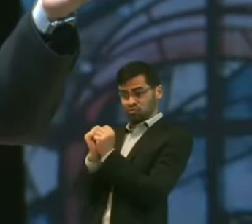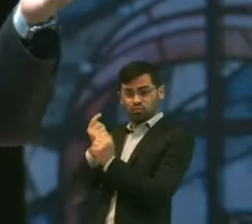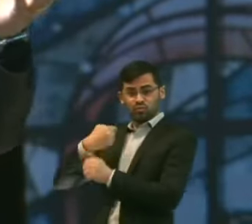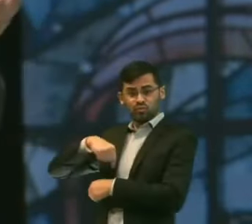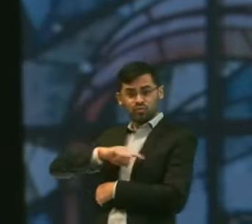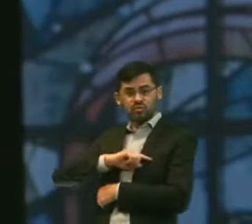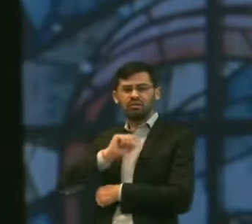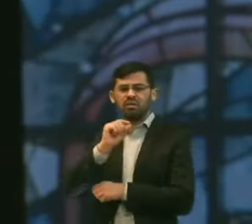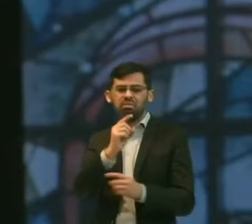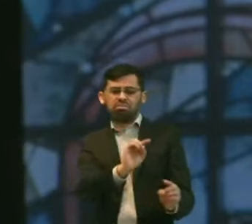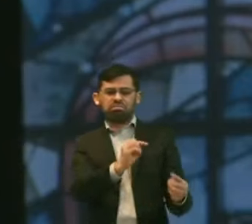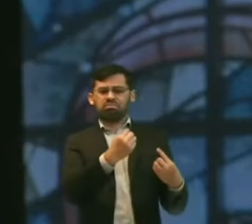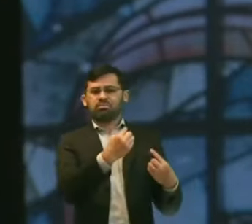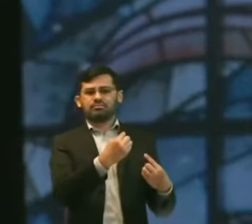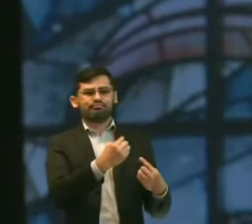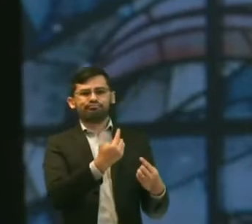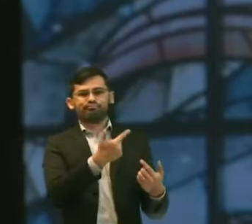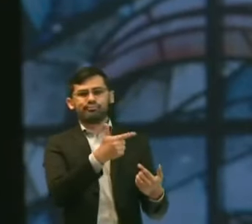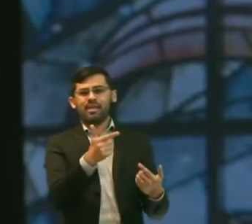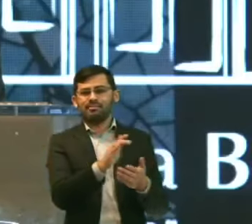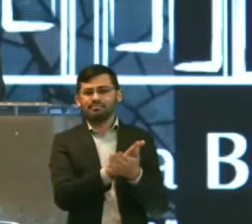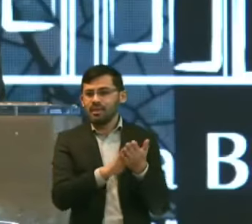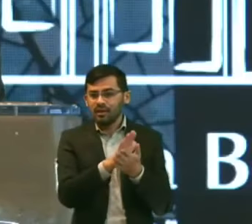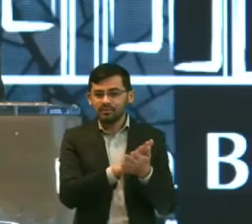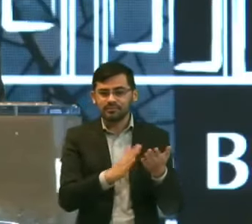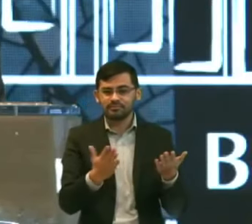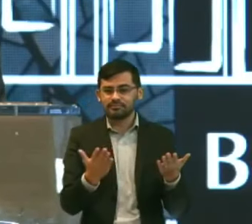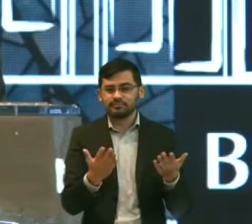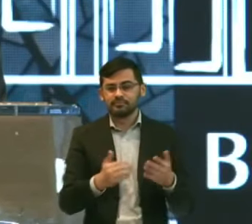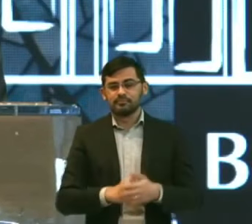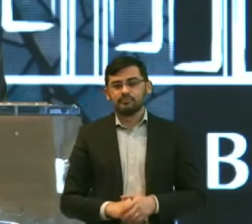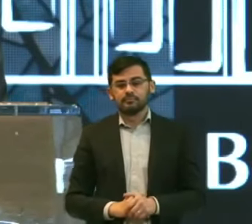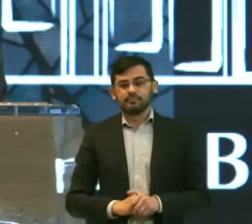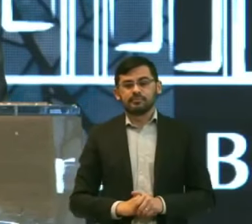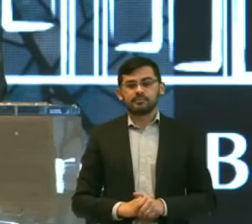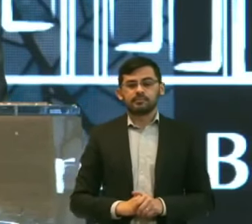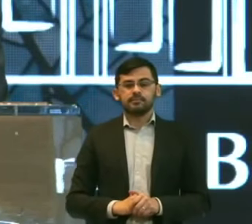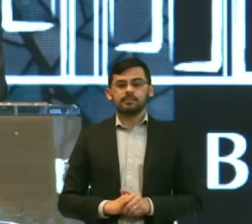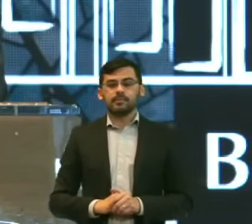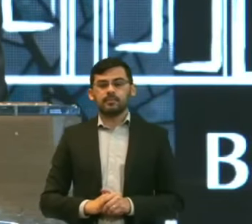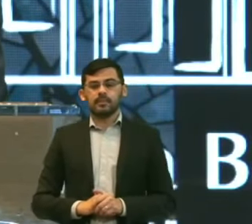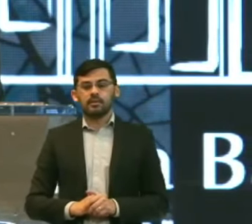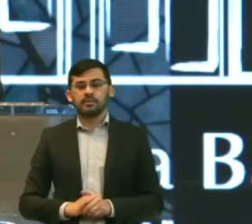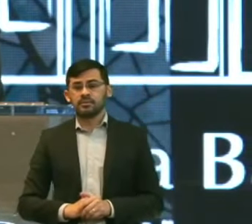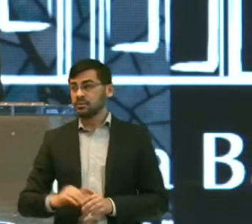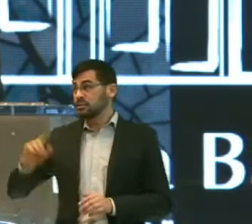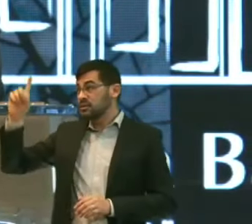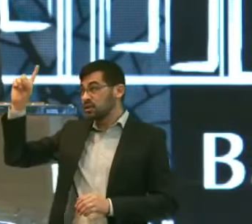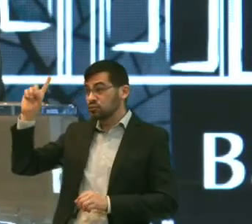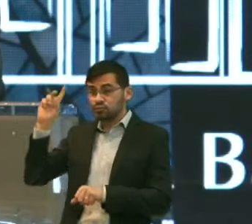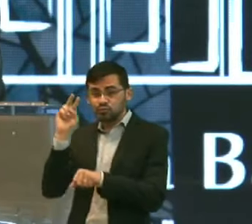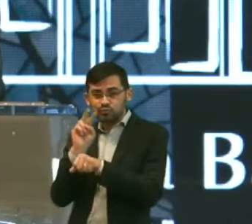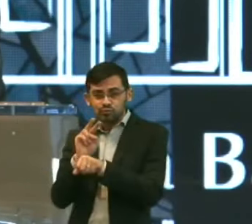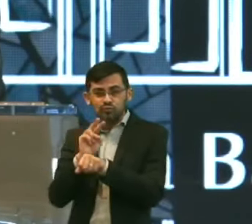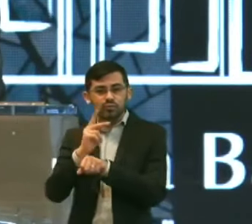Quem será Contra nós Ele cuida